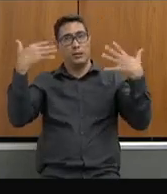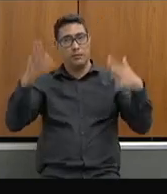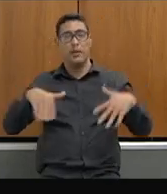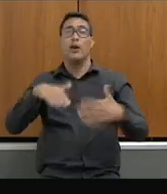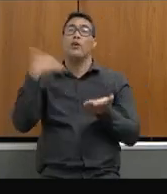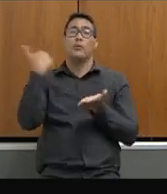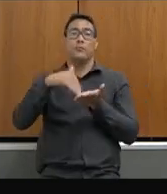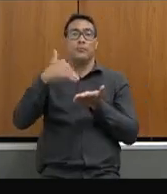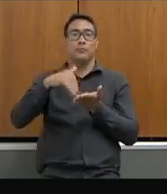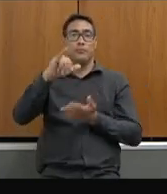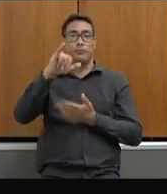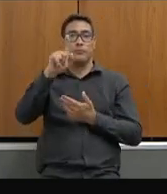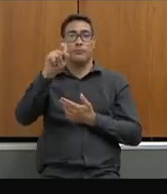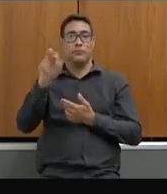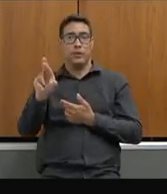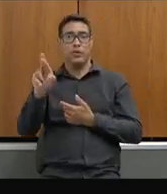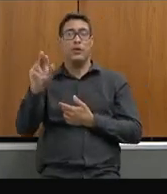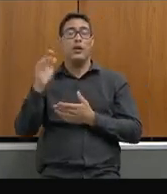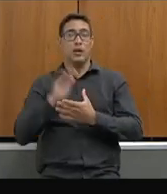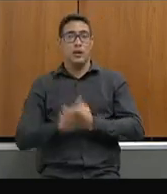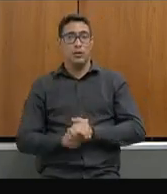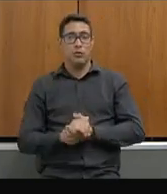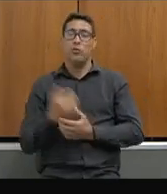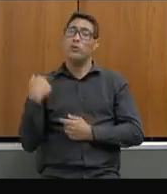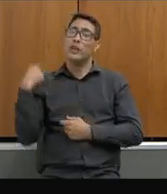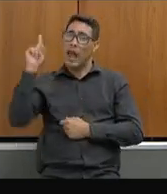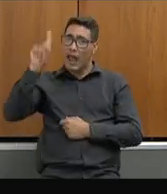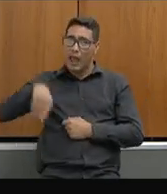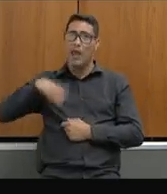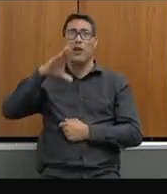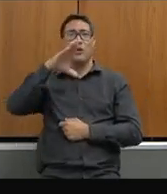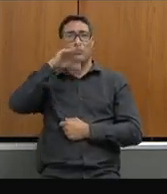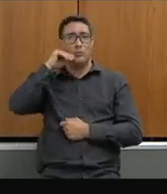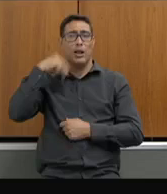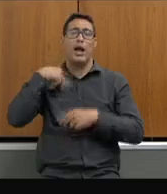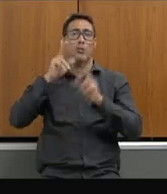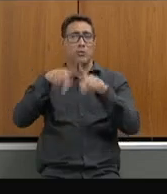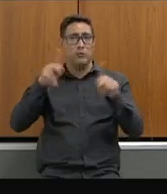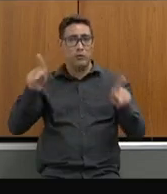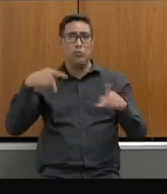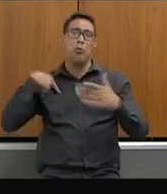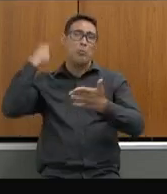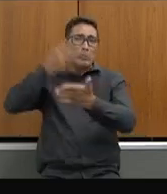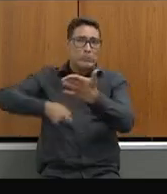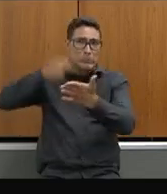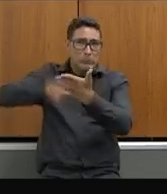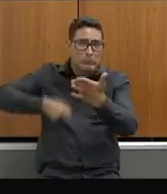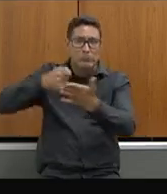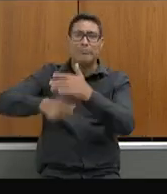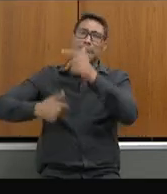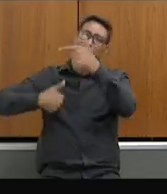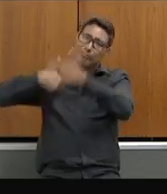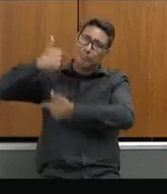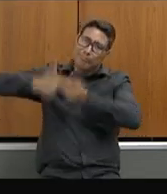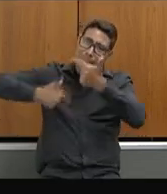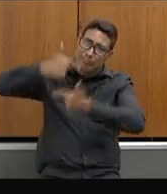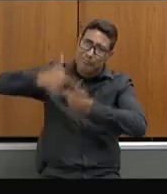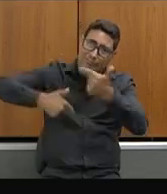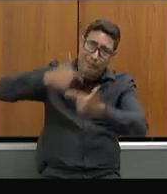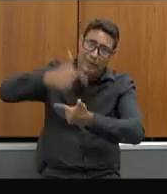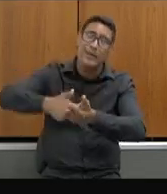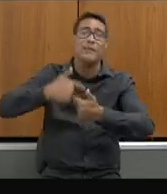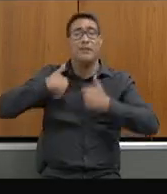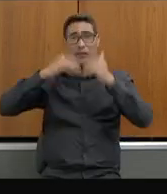Igor esse secretário que vem de carreira funcionário de carreira com muita luta com muito trabalho e que vem